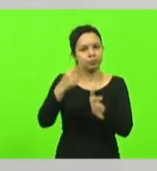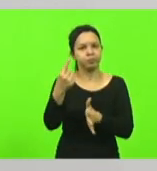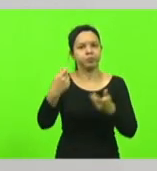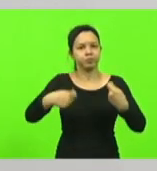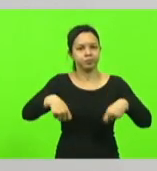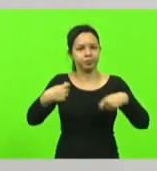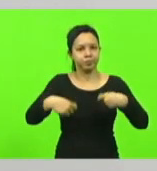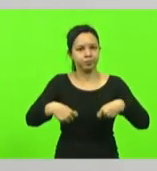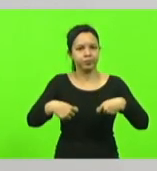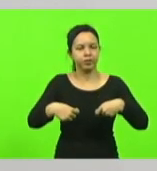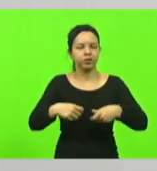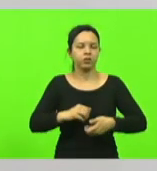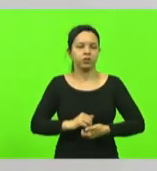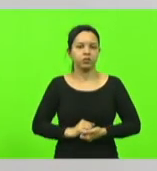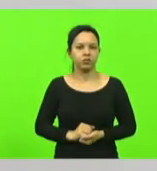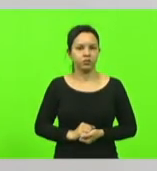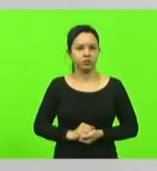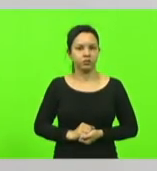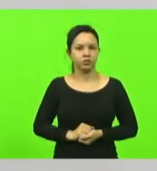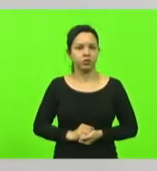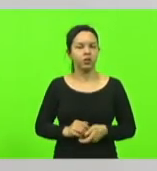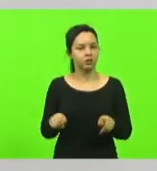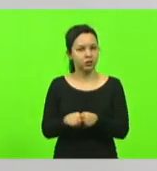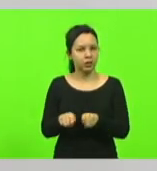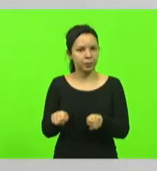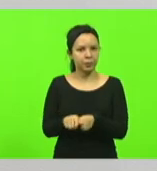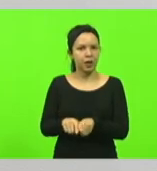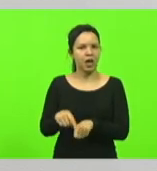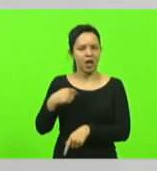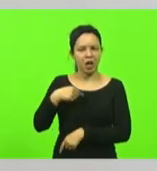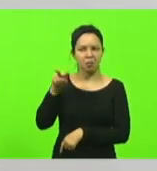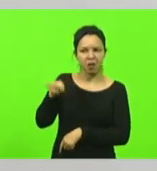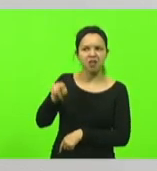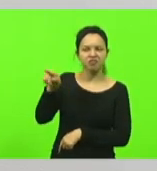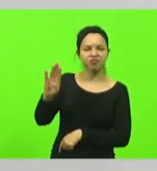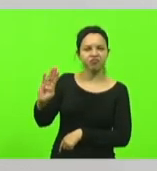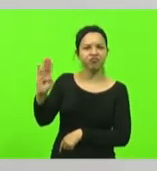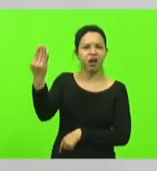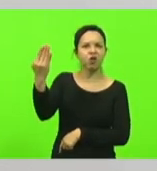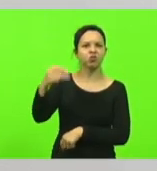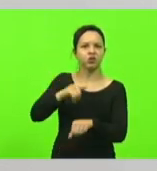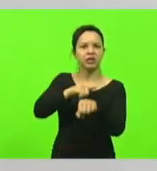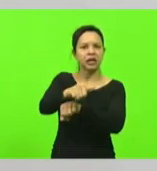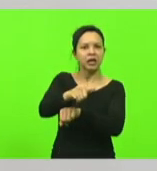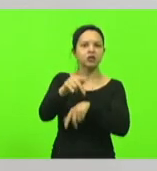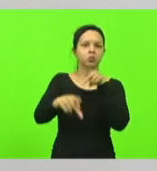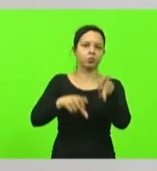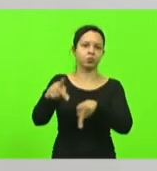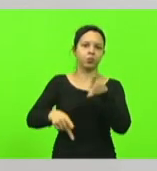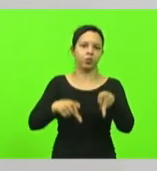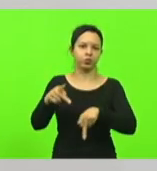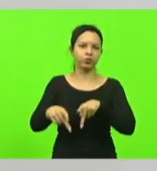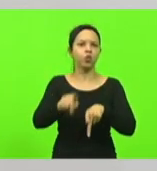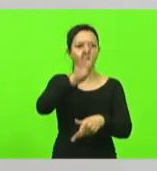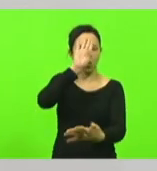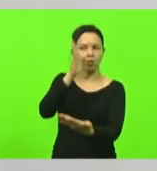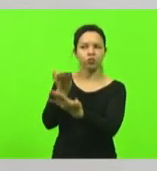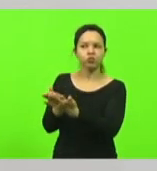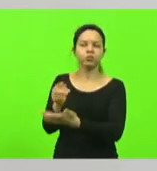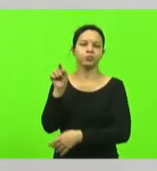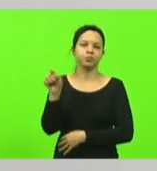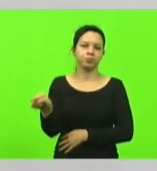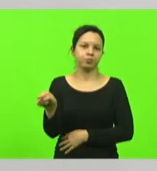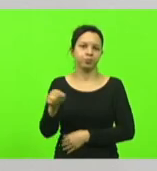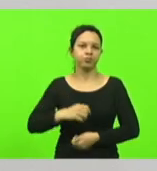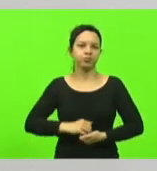E desfazer diante de mim essa pecha de traidor, traidor do povo, que confiou nele. E